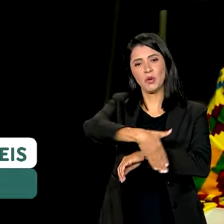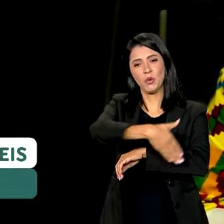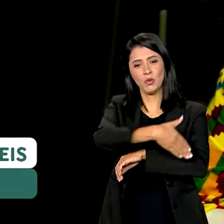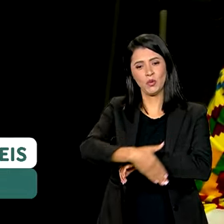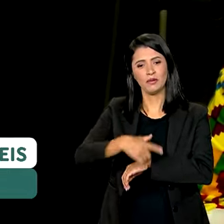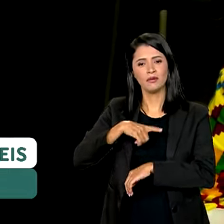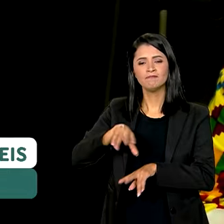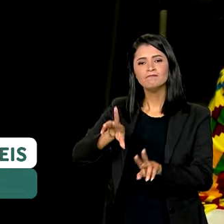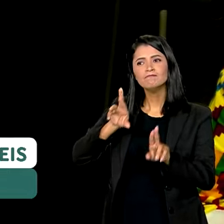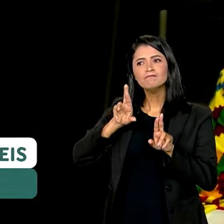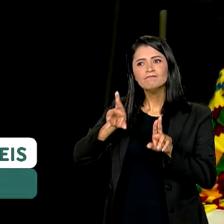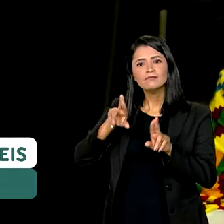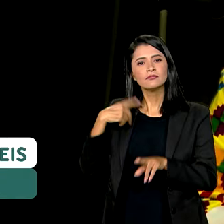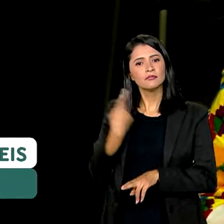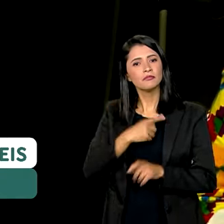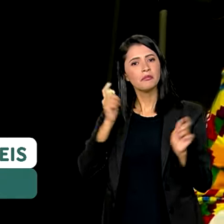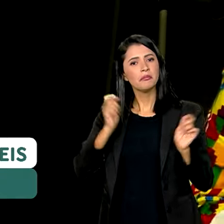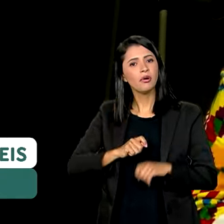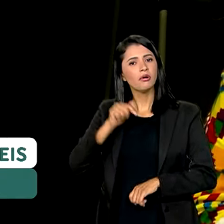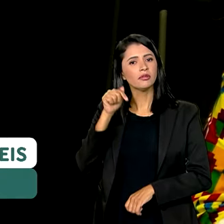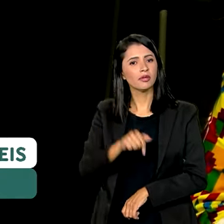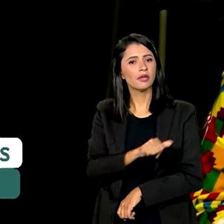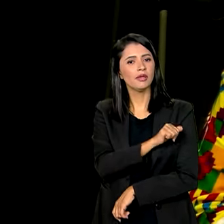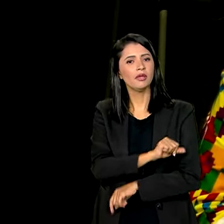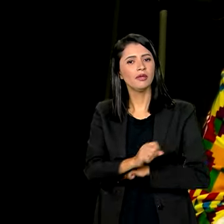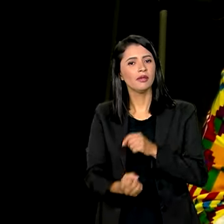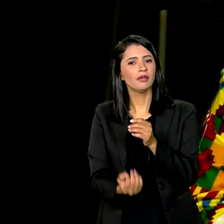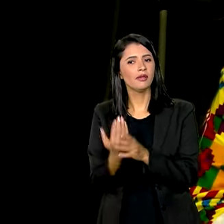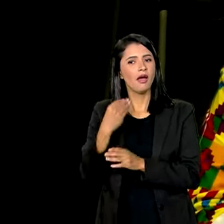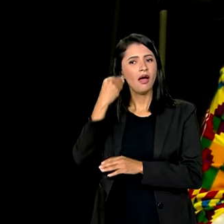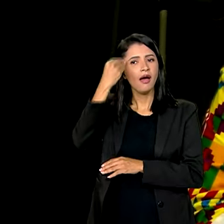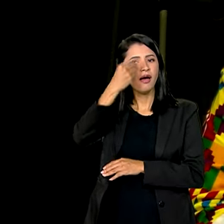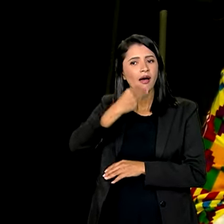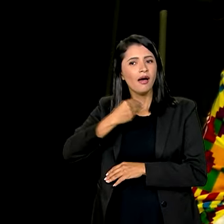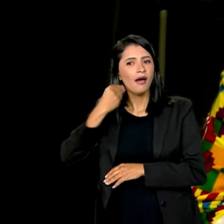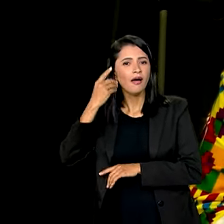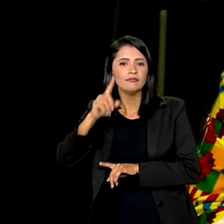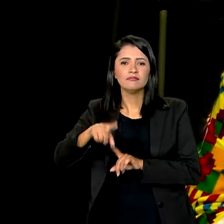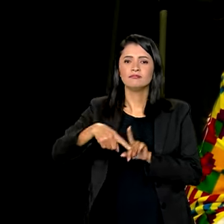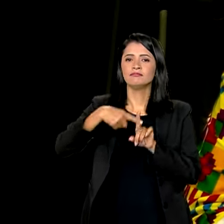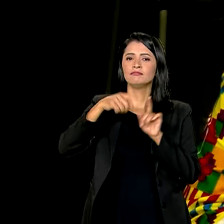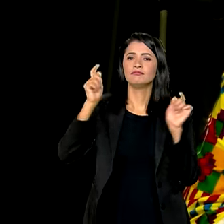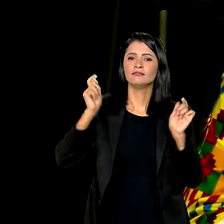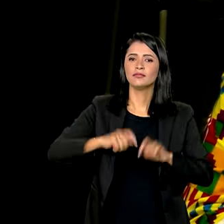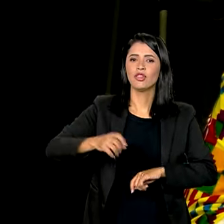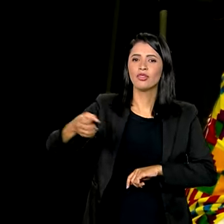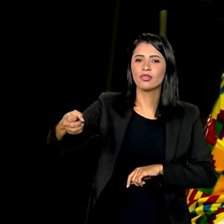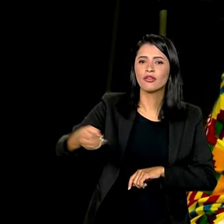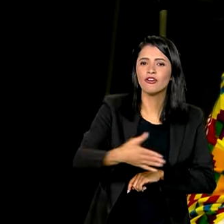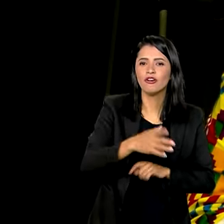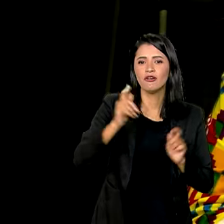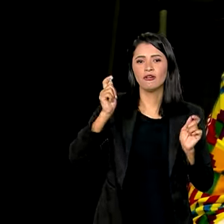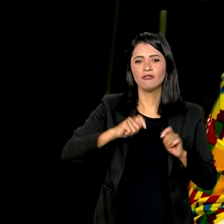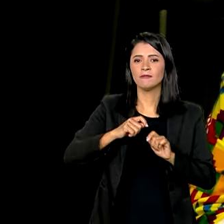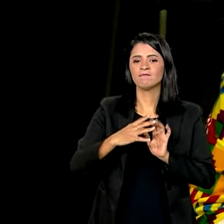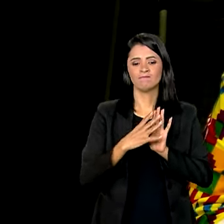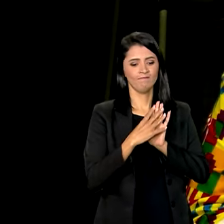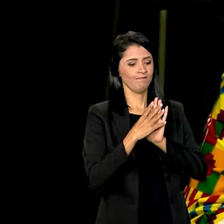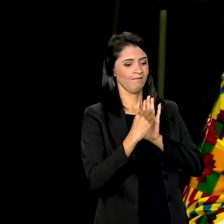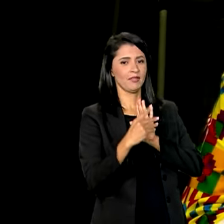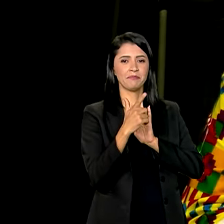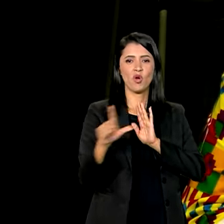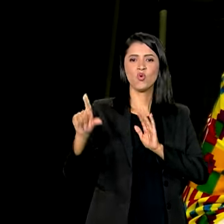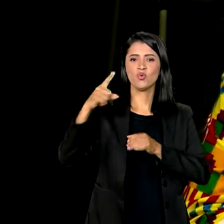Eu estou muito esperançoso de que a gente pode aqui do Rio criar experiências positivas, inovadoras, que possam ser exemplo para